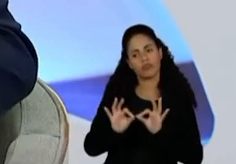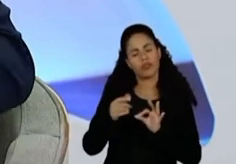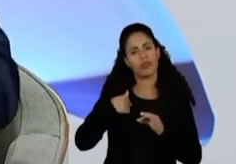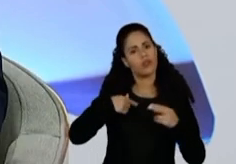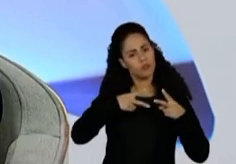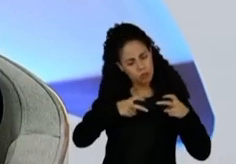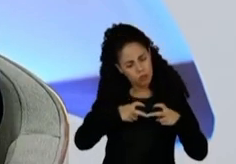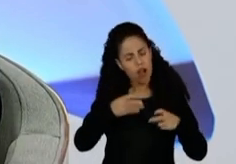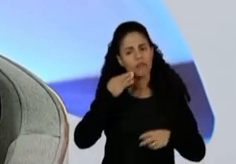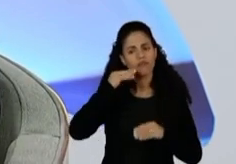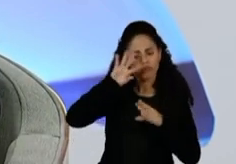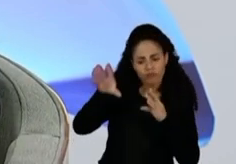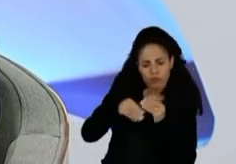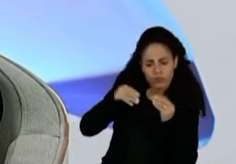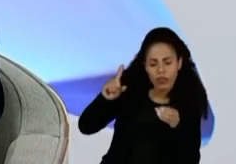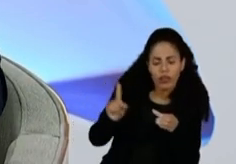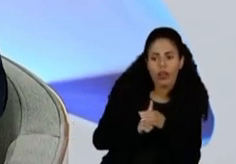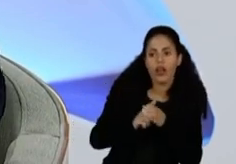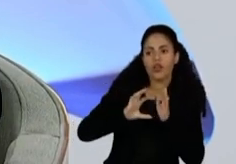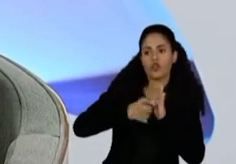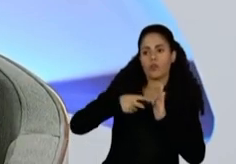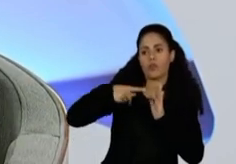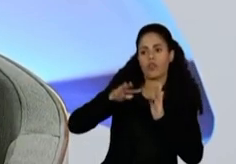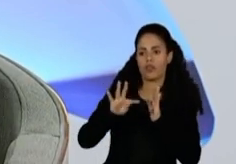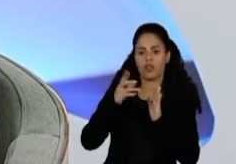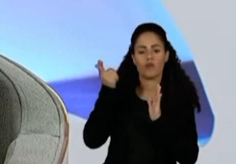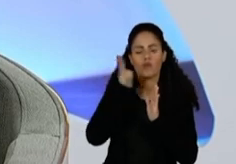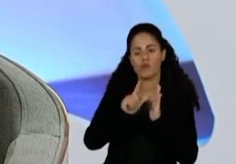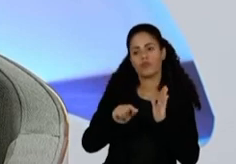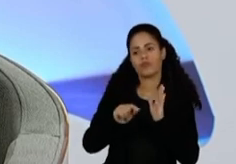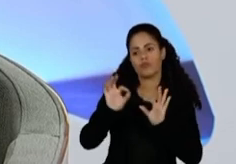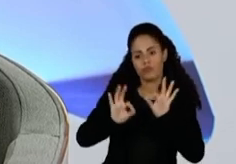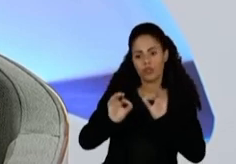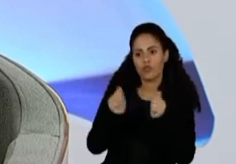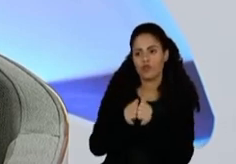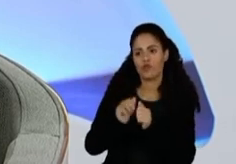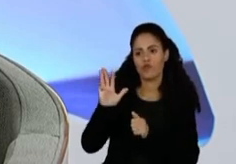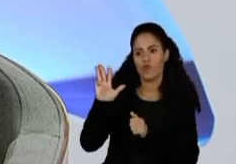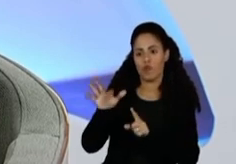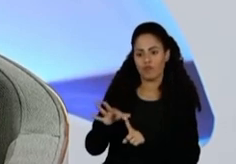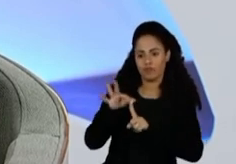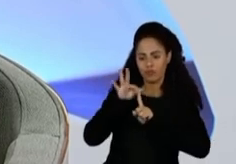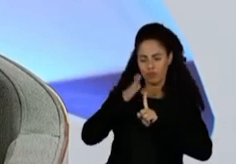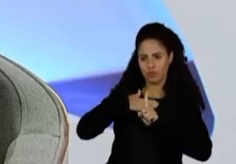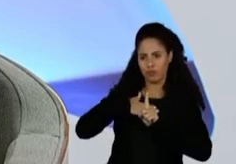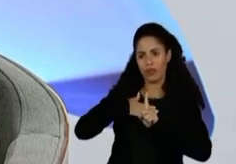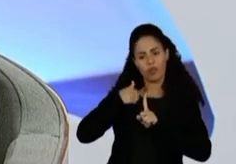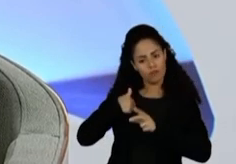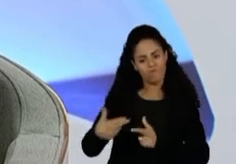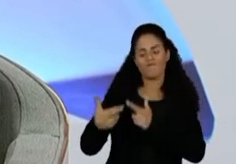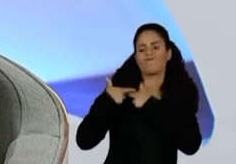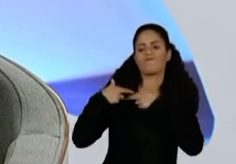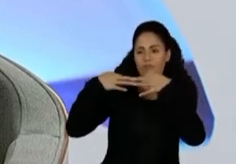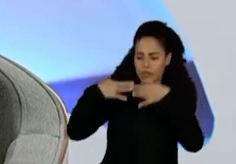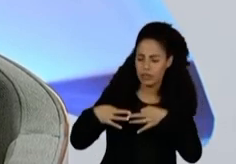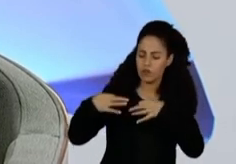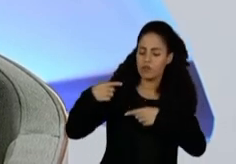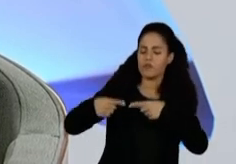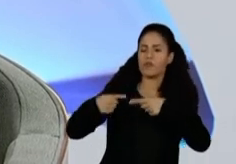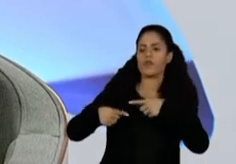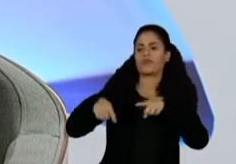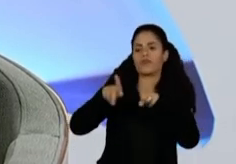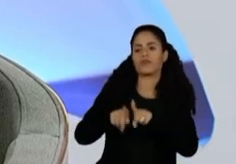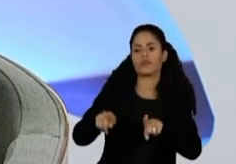Foi compor o grupo do Partido dos Trabalhadores e a chapa do presidente Lula, que eu estou onde eu estou hoje, com muita responsabilidade política também.